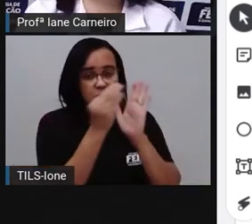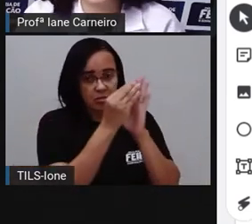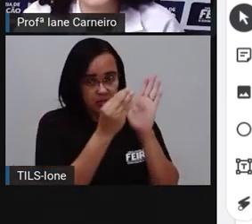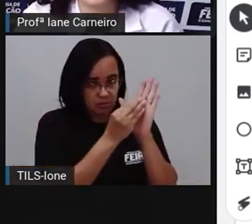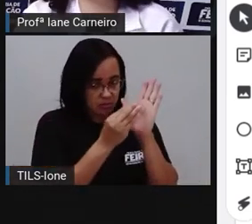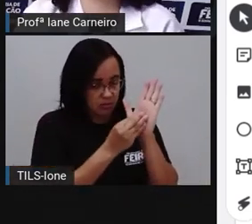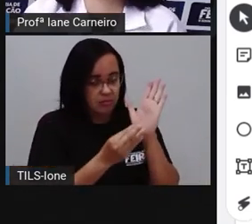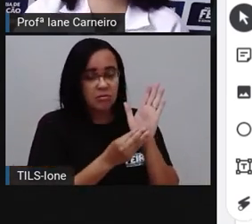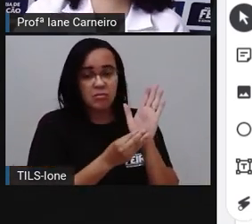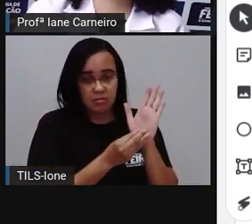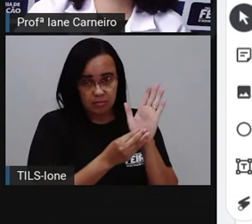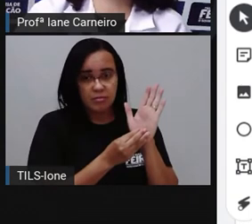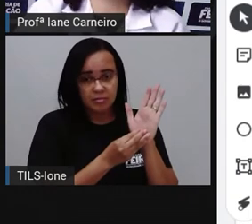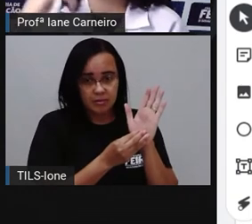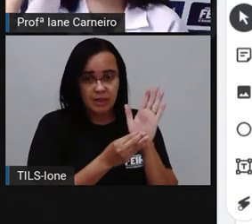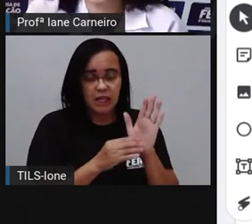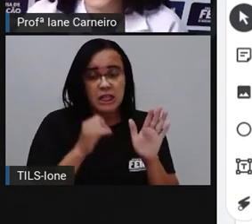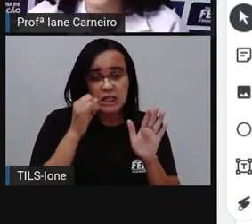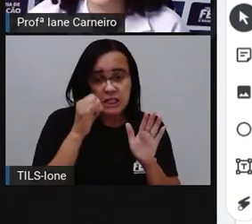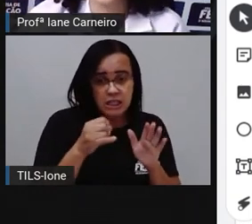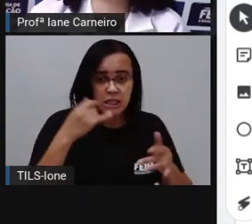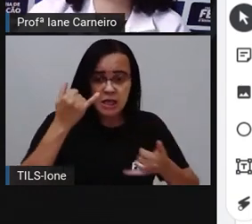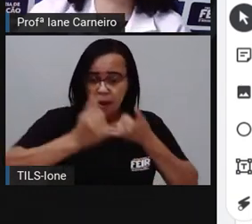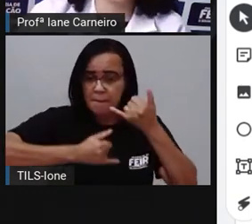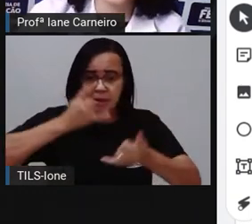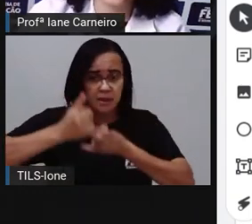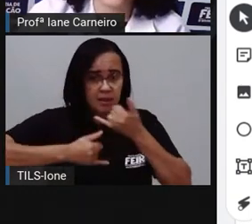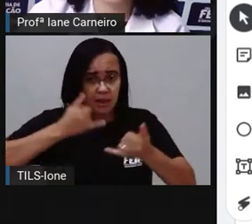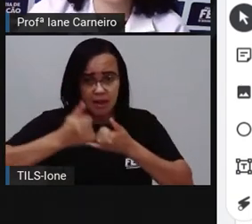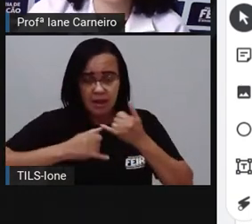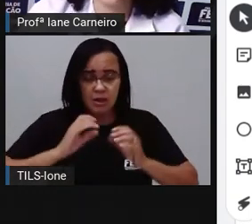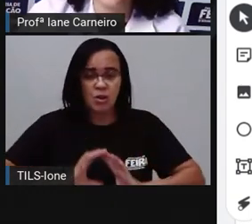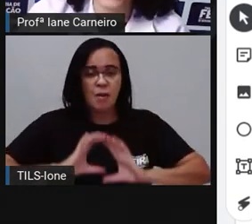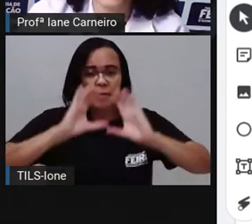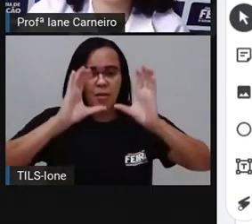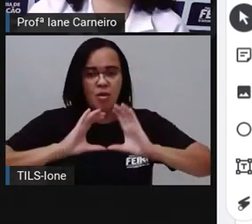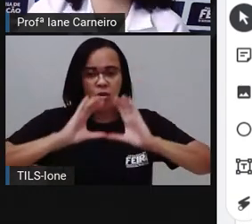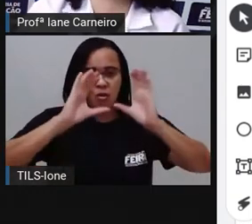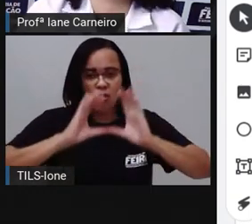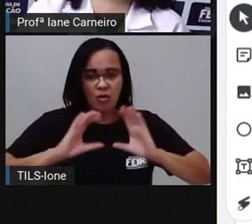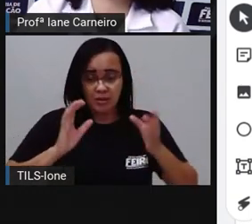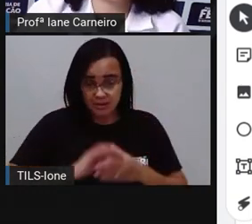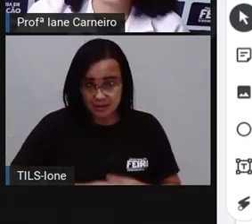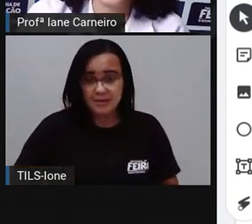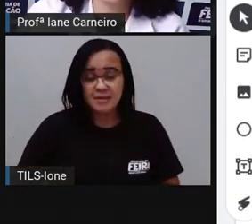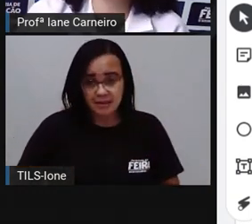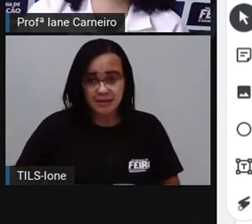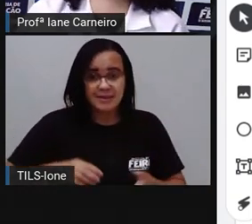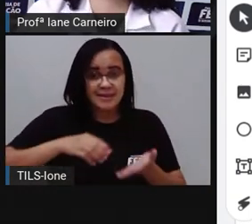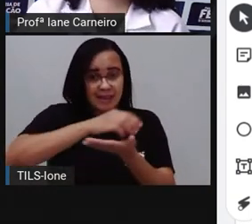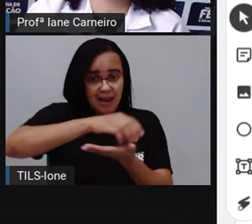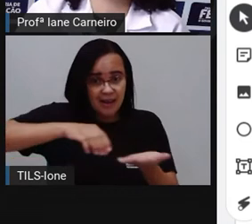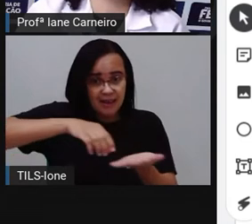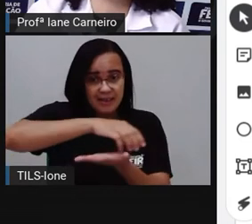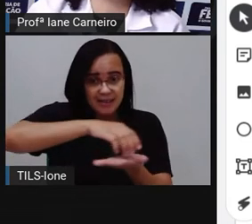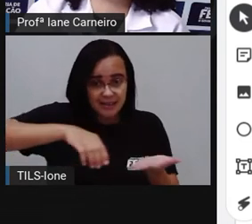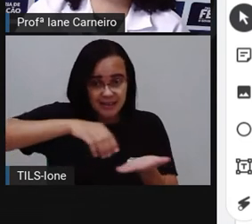frutas. Se fossem brinquedos, né? Então, bola seria um item. Carrinho.